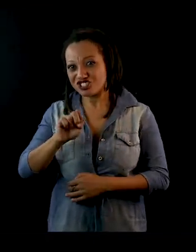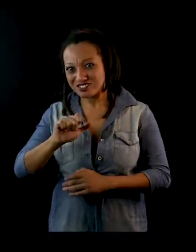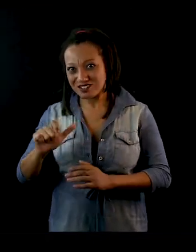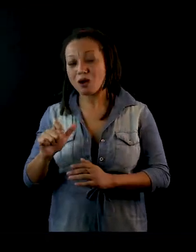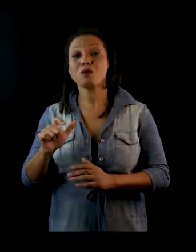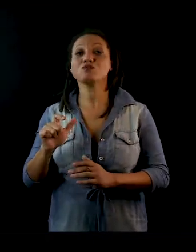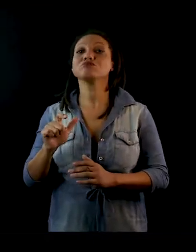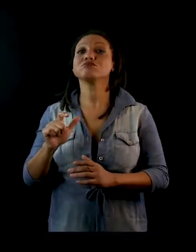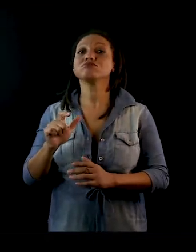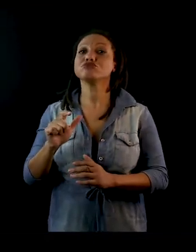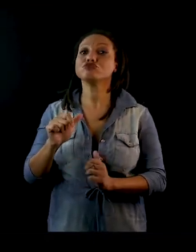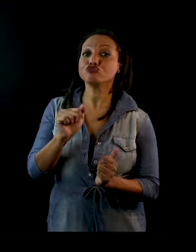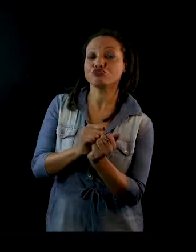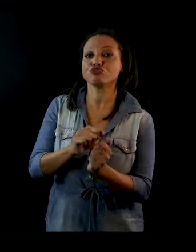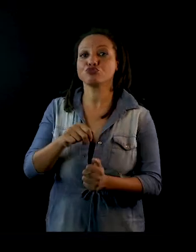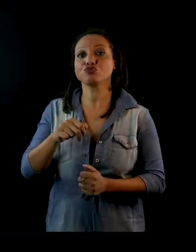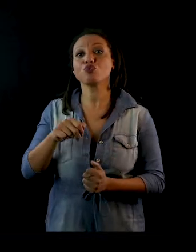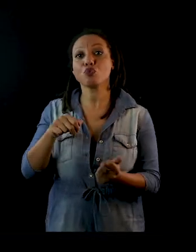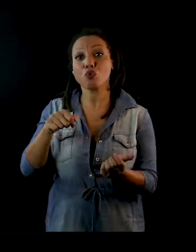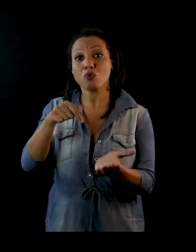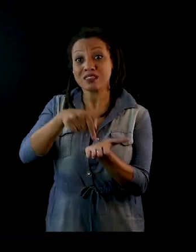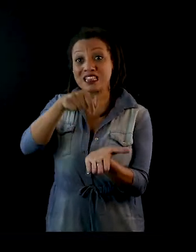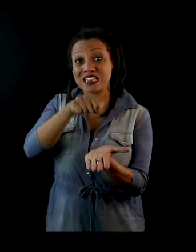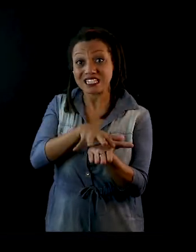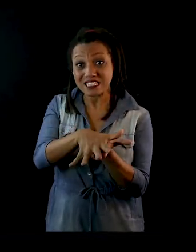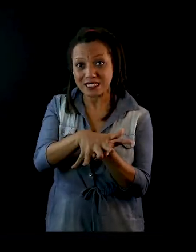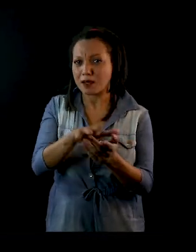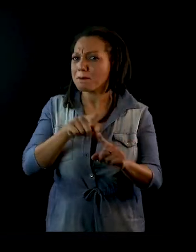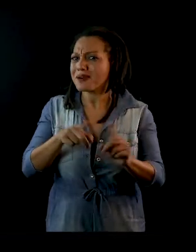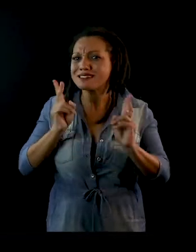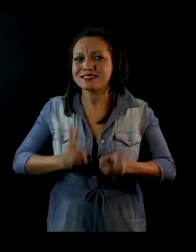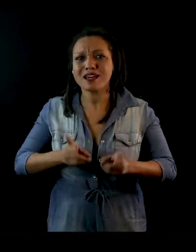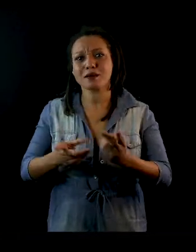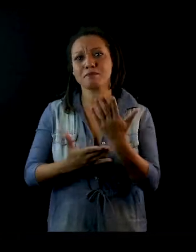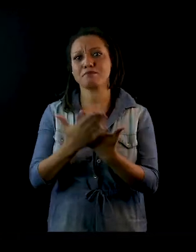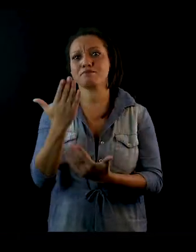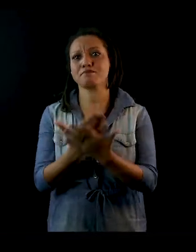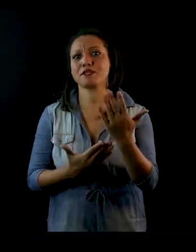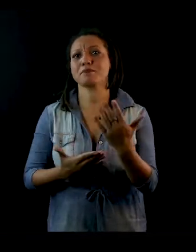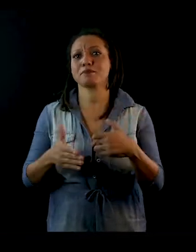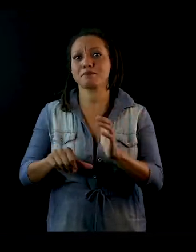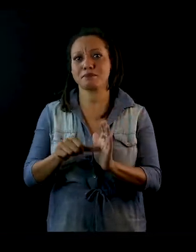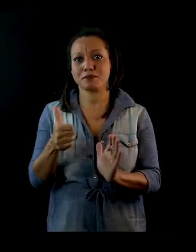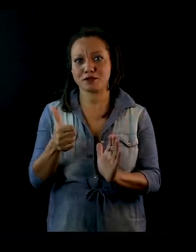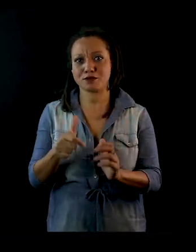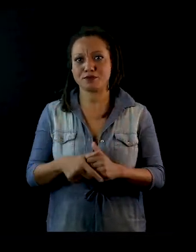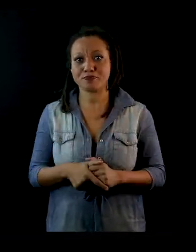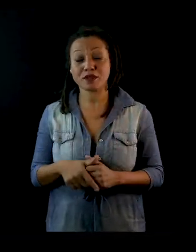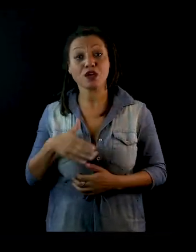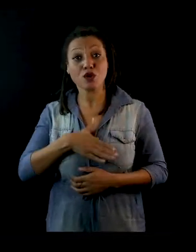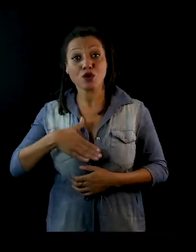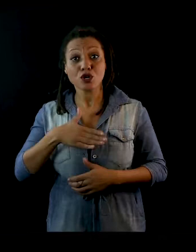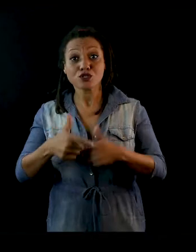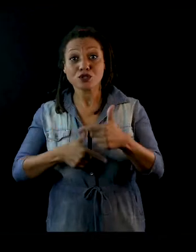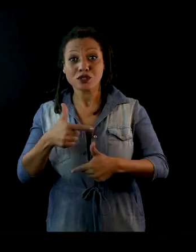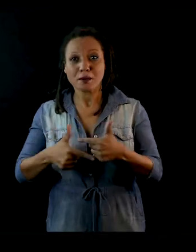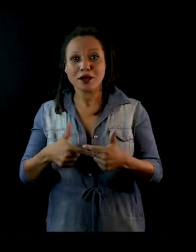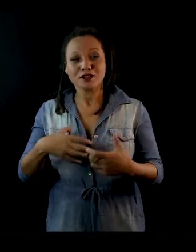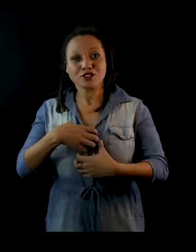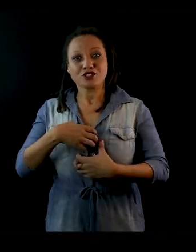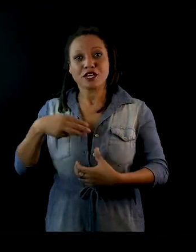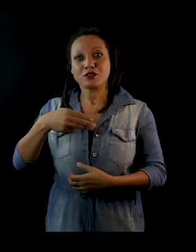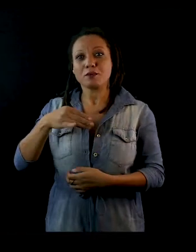com um trabalho à mão, feito à mão. Eu sempre tive um lado meio místico e eu gosto muito da parte folclórica como um todo.